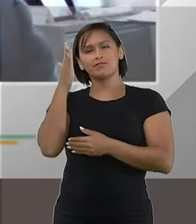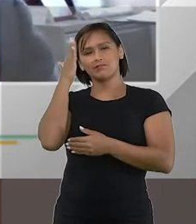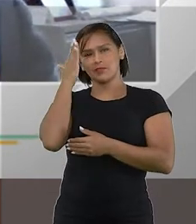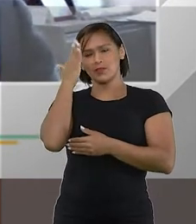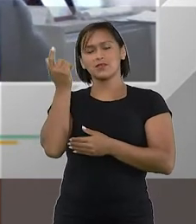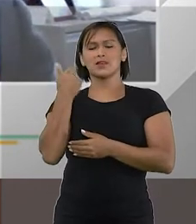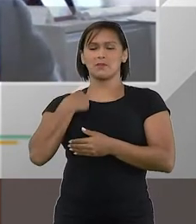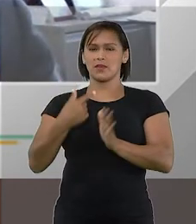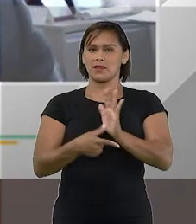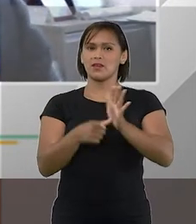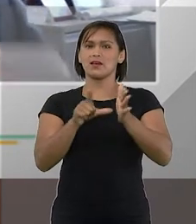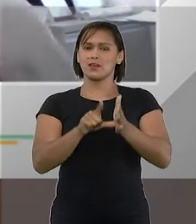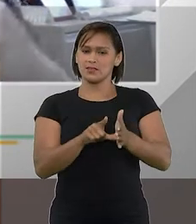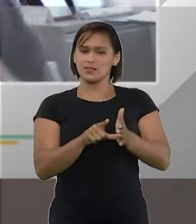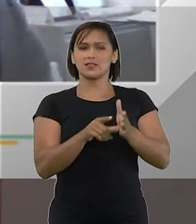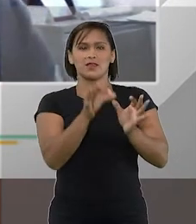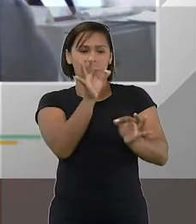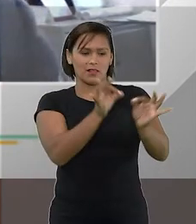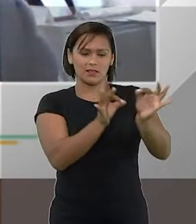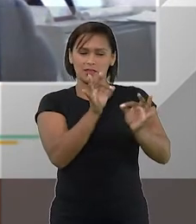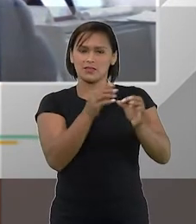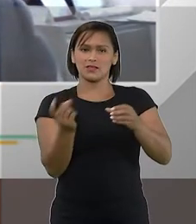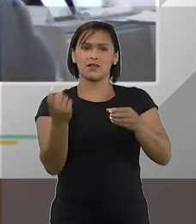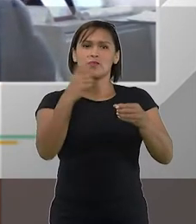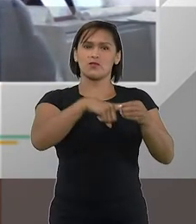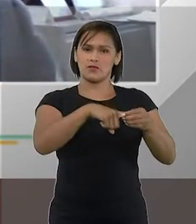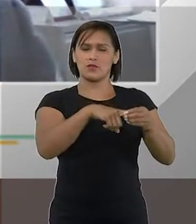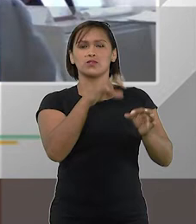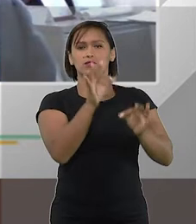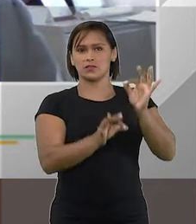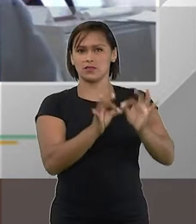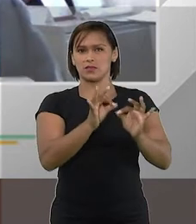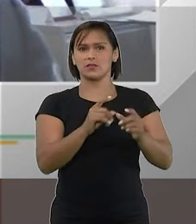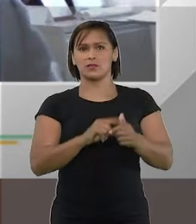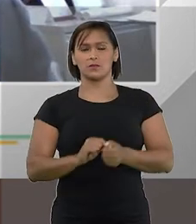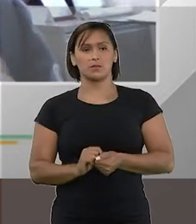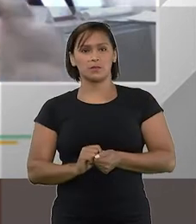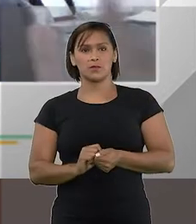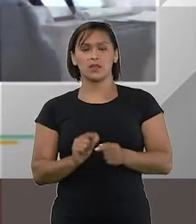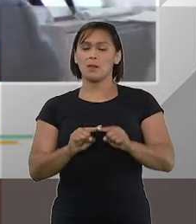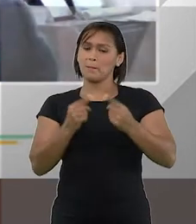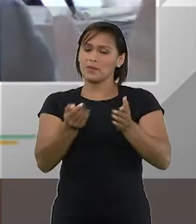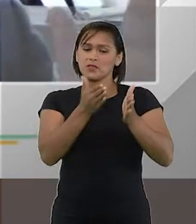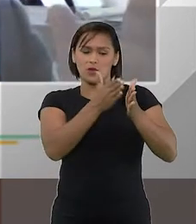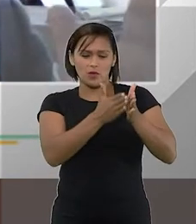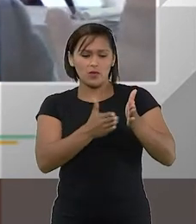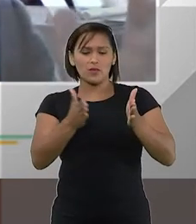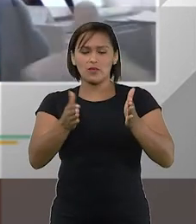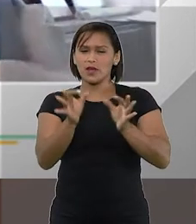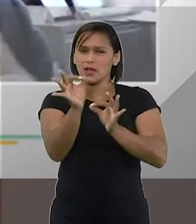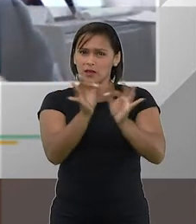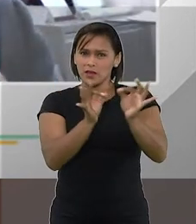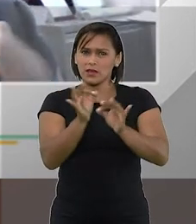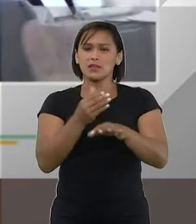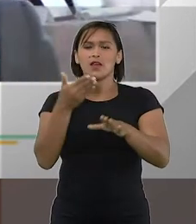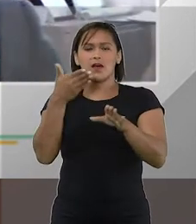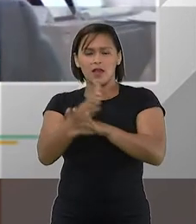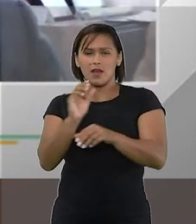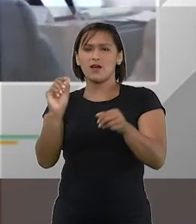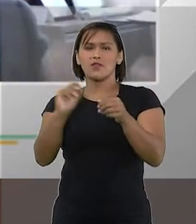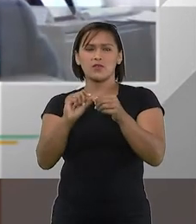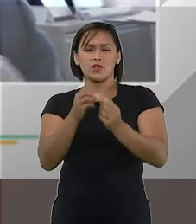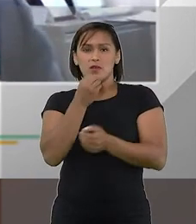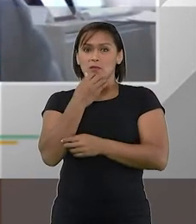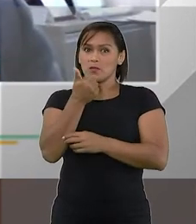saberão de antemão que ela está em recuperação judicial. Ainda que ela esteja cumprindo o plano, ainda que ela